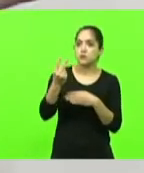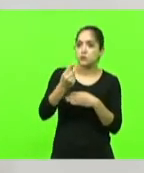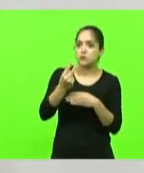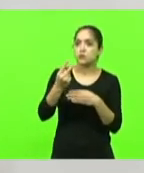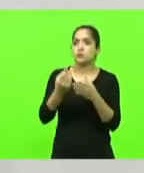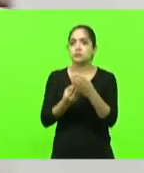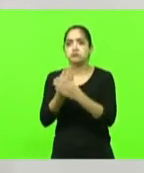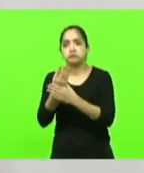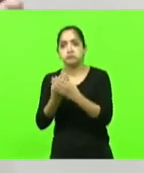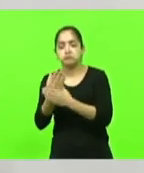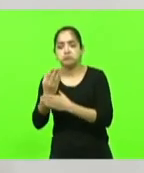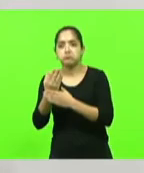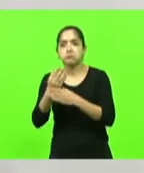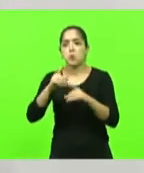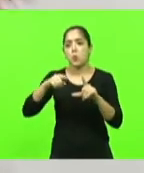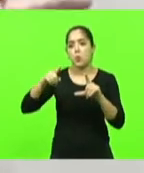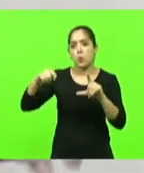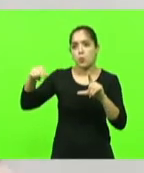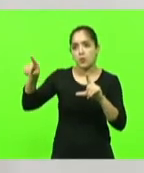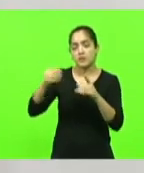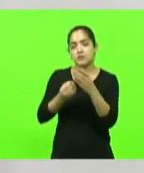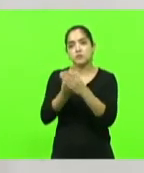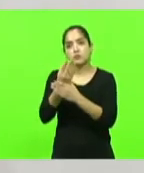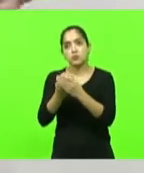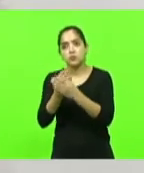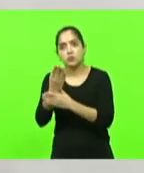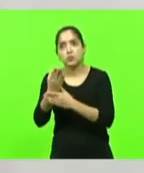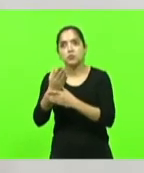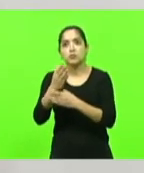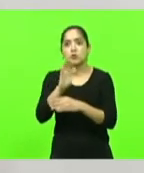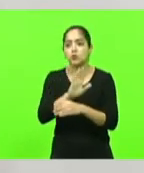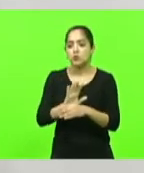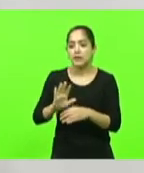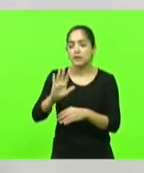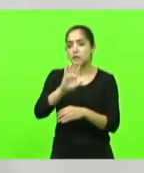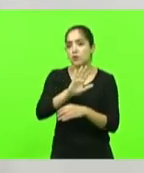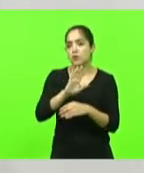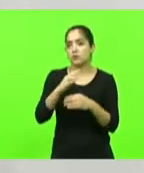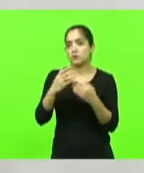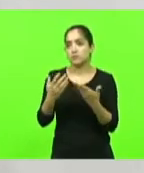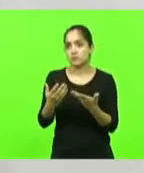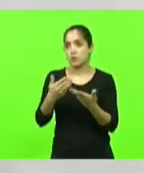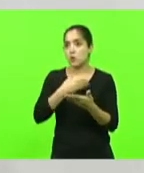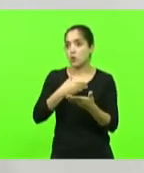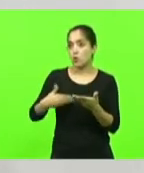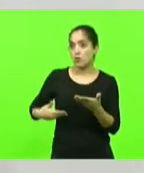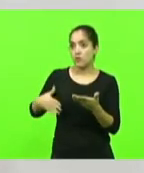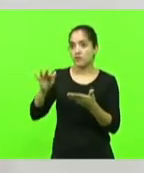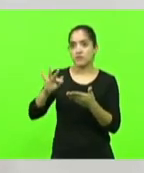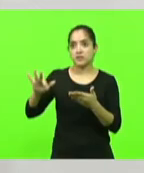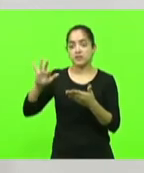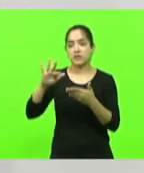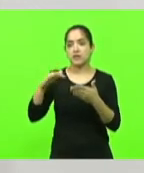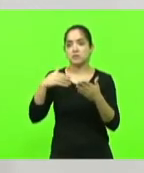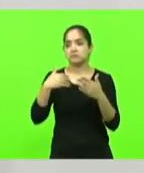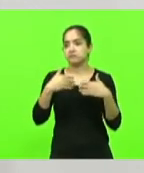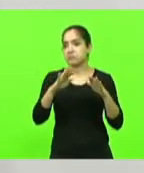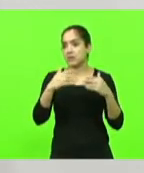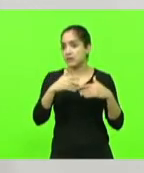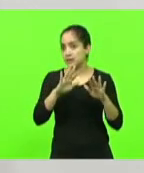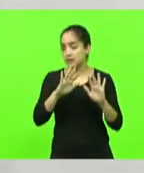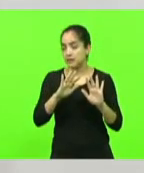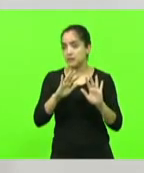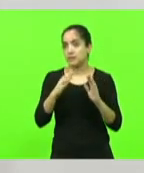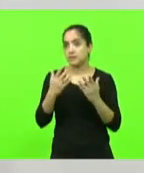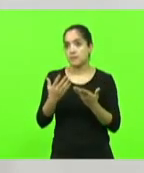índices do quanto nós produzimos com 1% do território o governo federal não está nem aí para Santa Catarina infelizmente